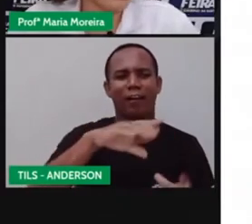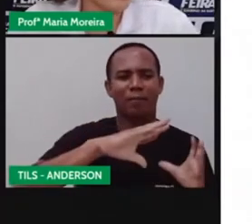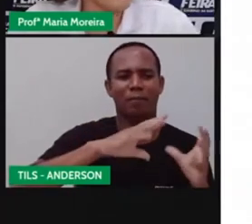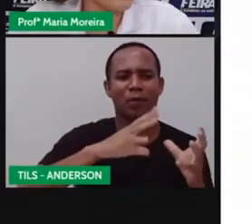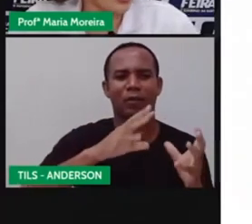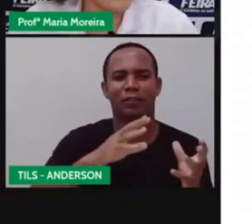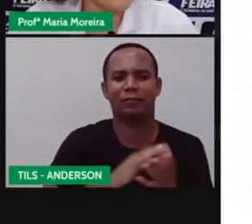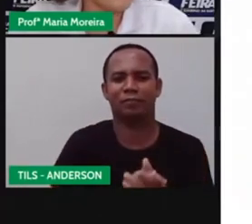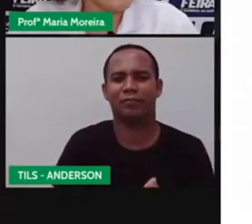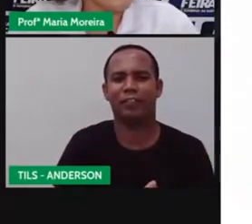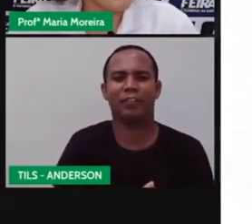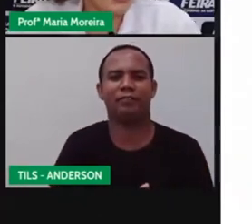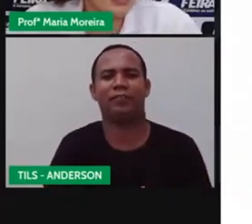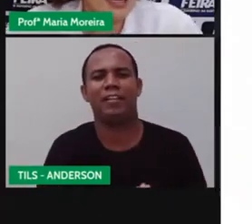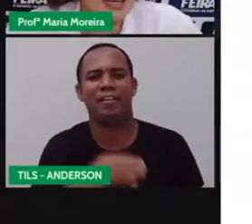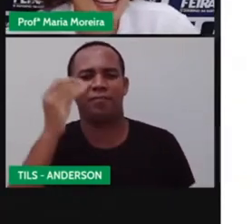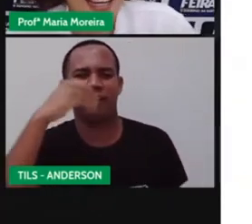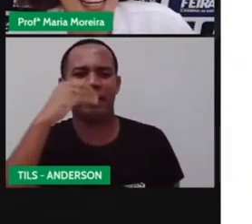ficasse no sol, ela murchava.